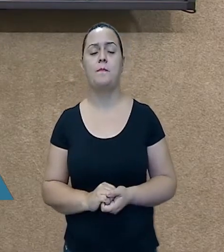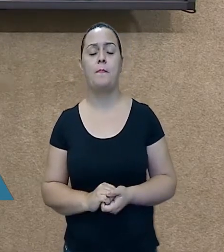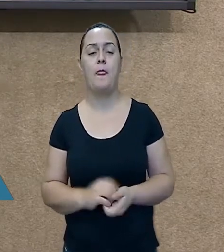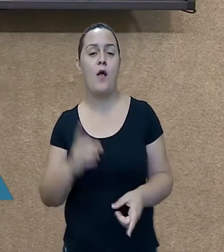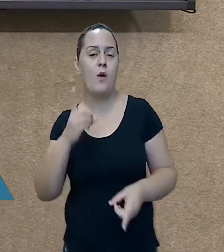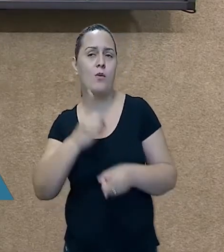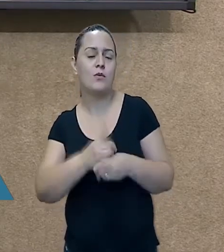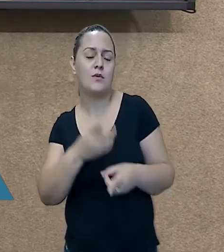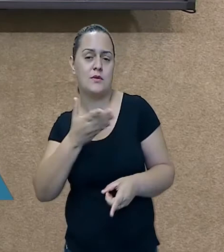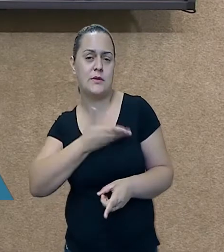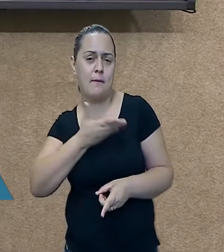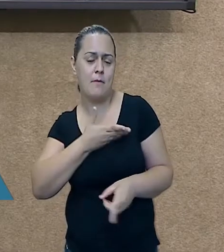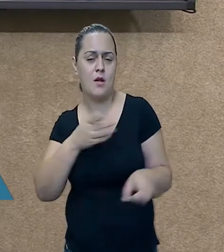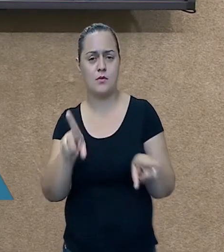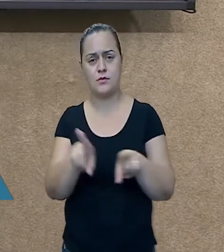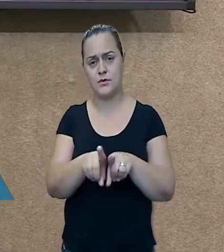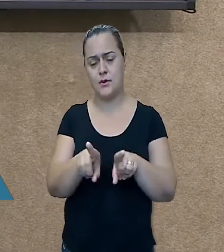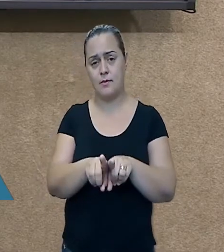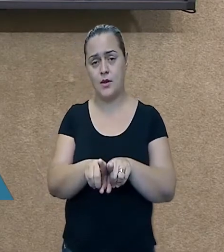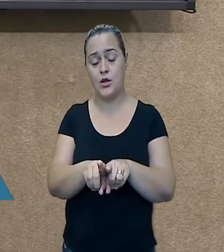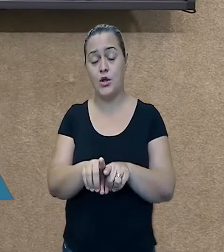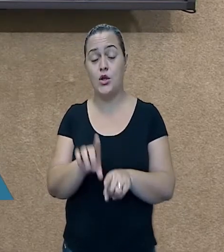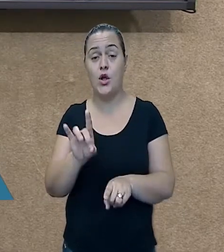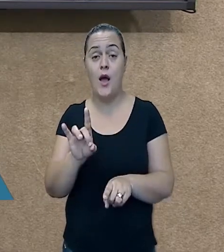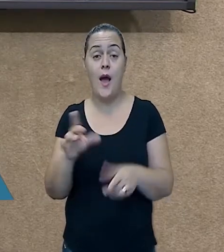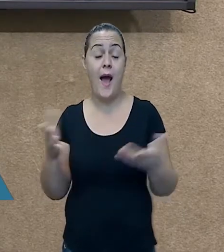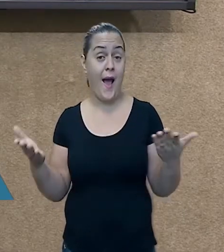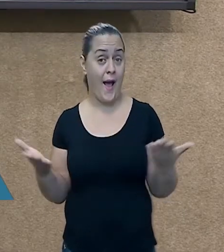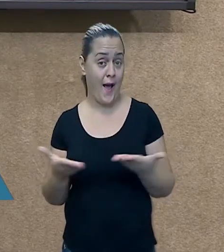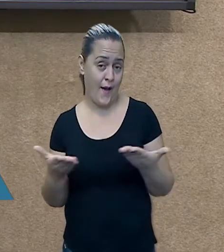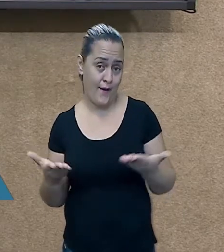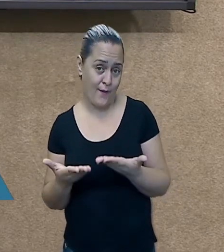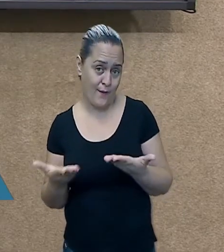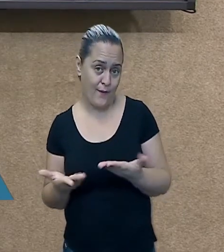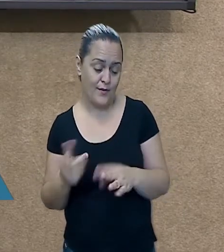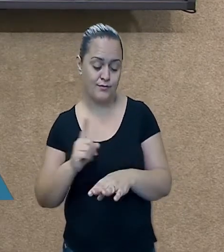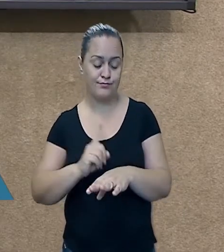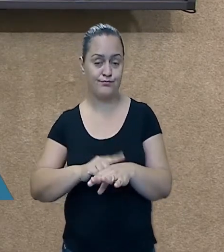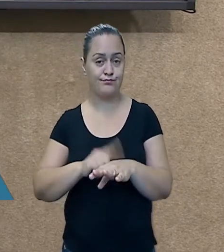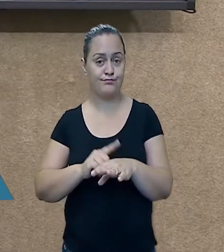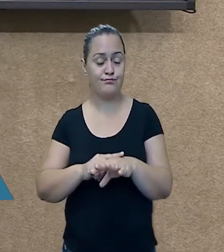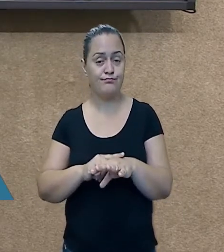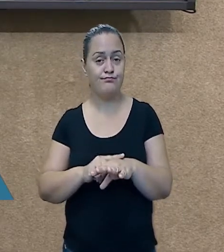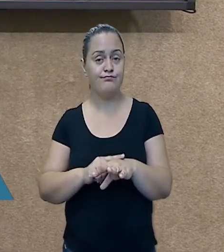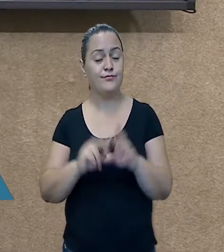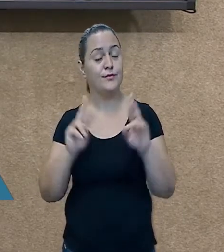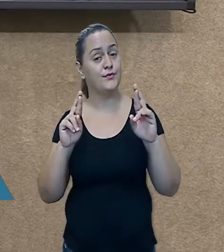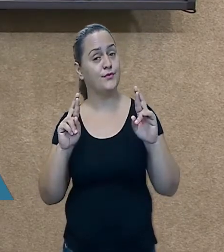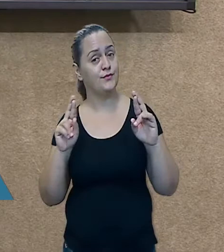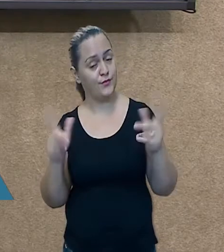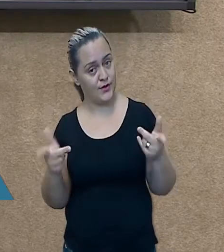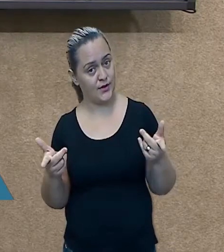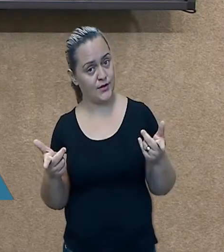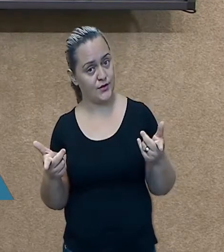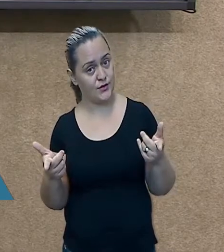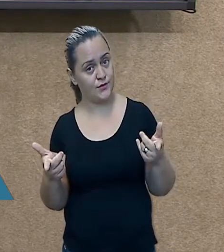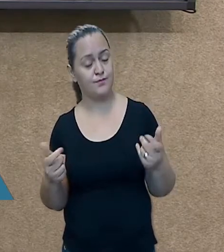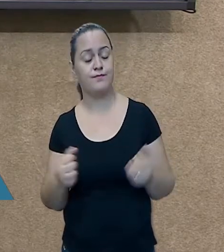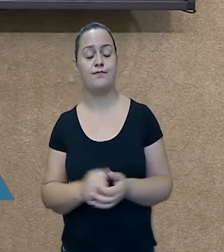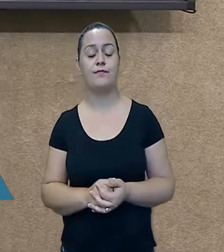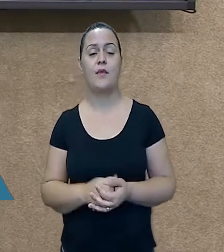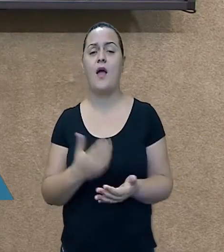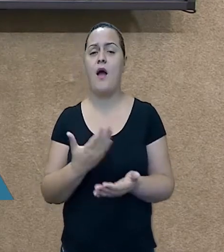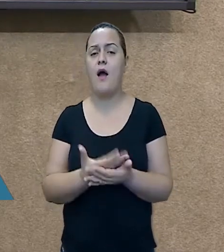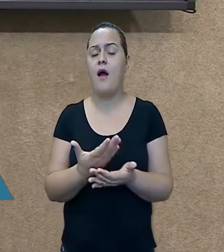Só que agora, o nosso momento é outro, não é isso? Como as aulas voltaram? Como está